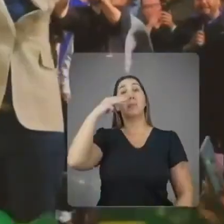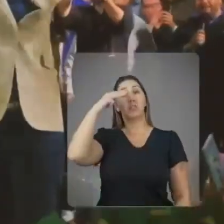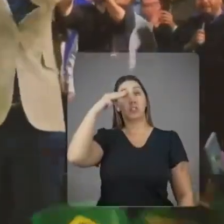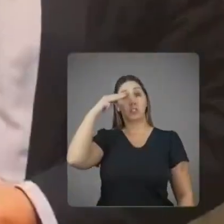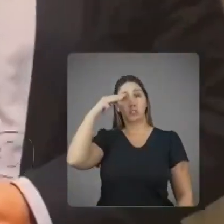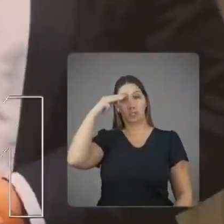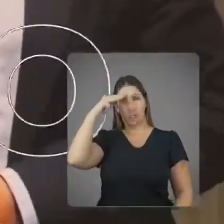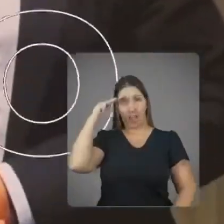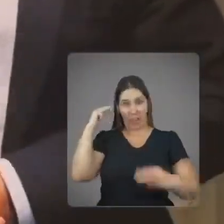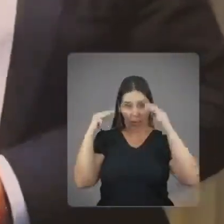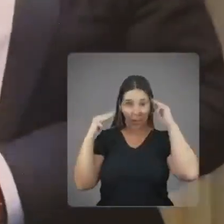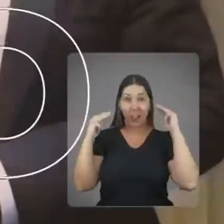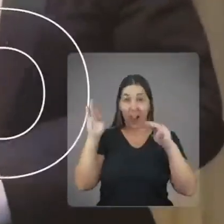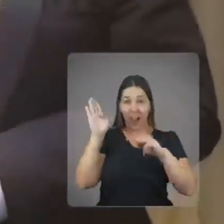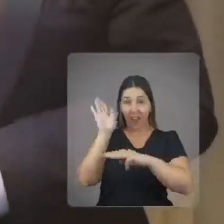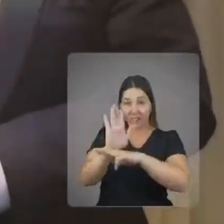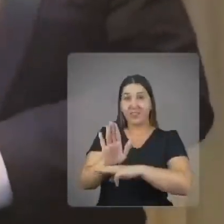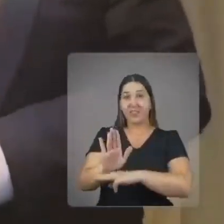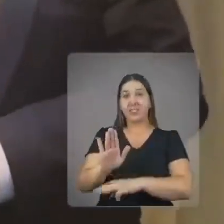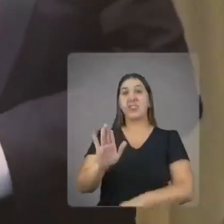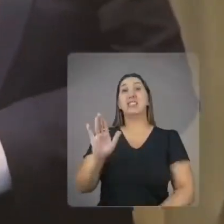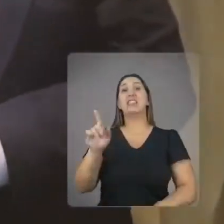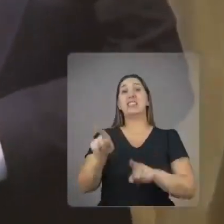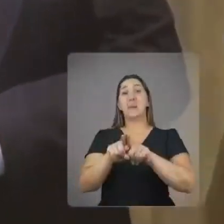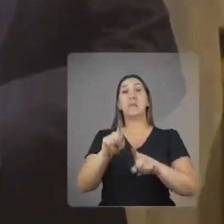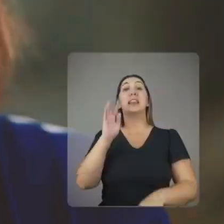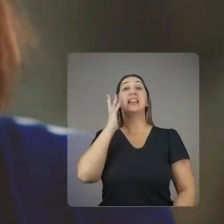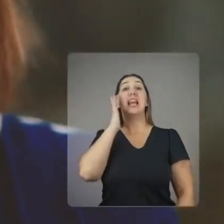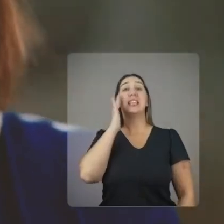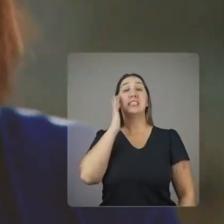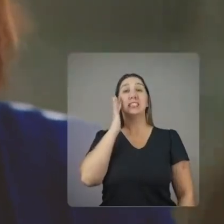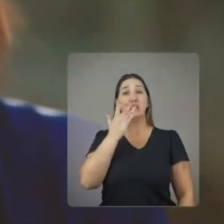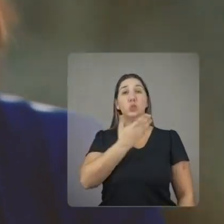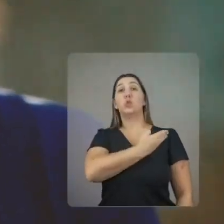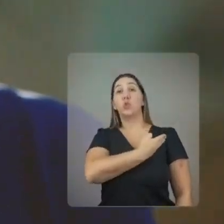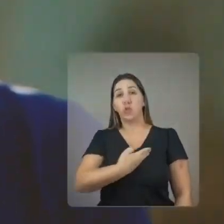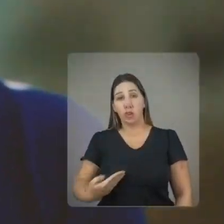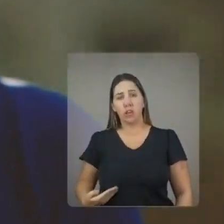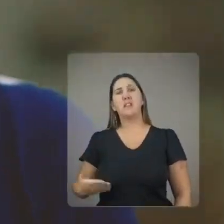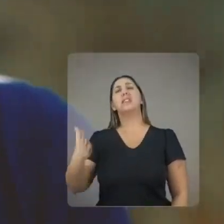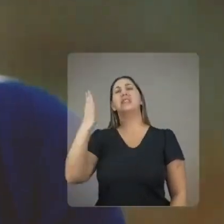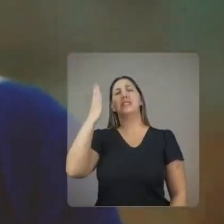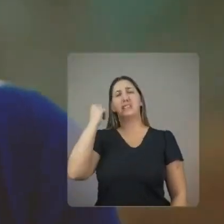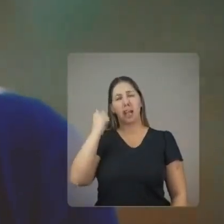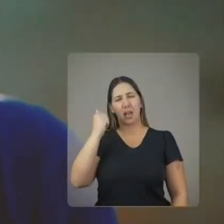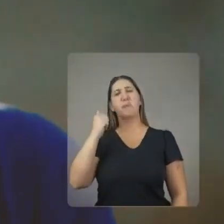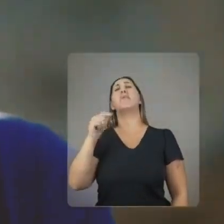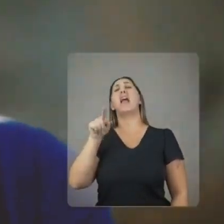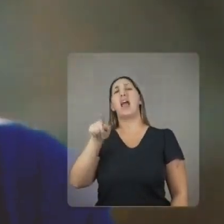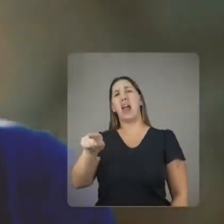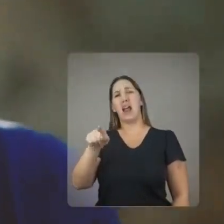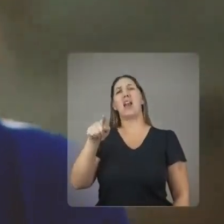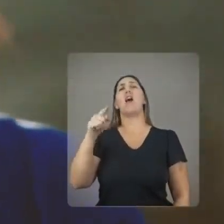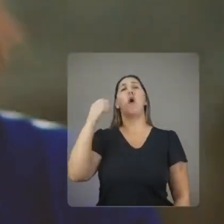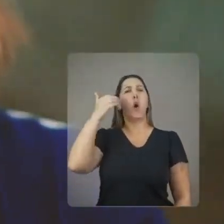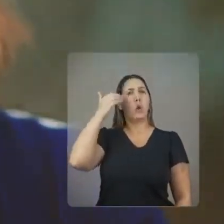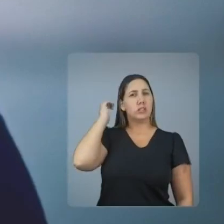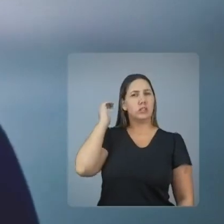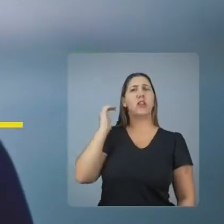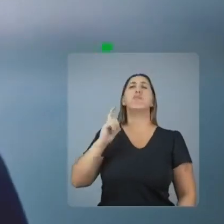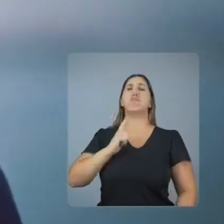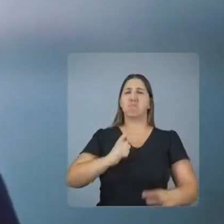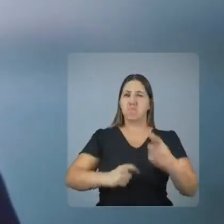Bolsonaro. Tarcísio de Freitas também está do seu lado. Eles sabem que a Rosana tem muita força para administrar.